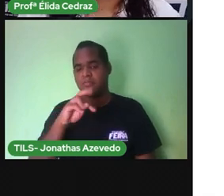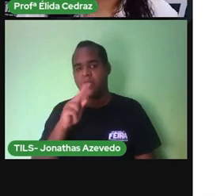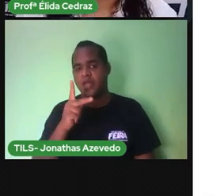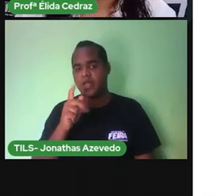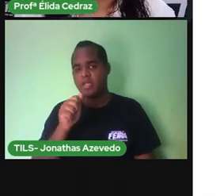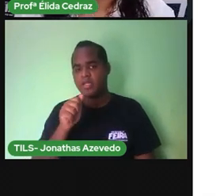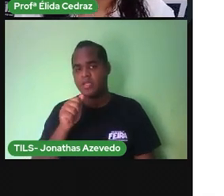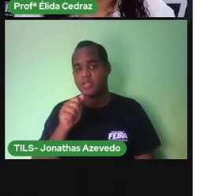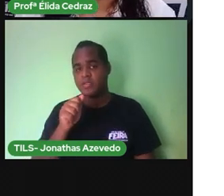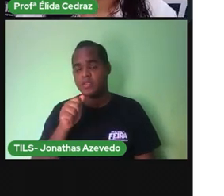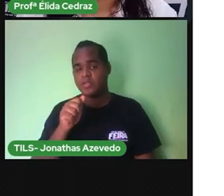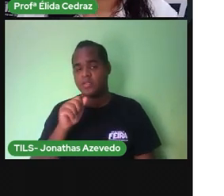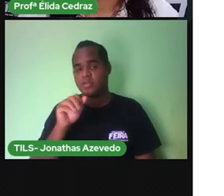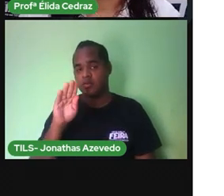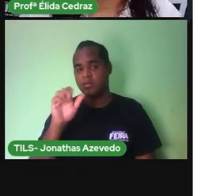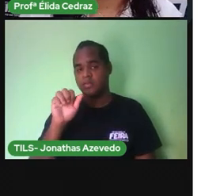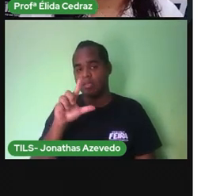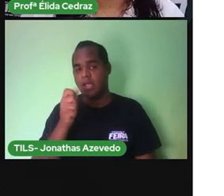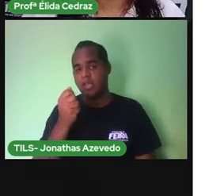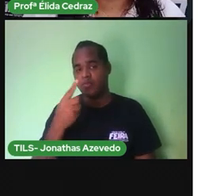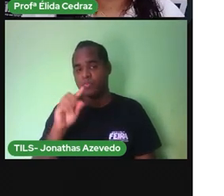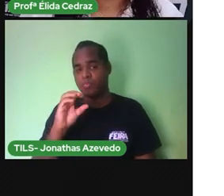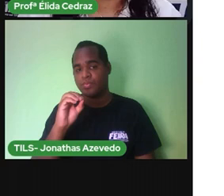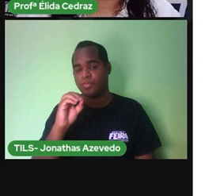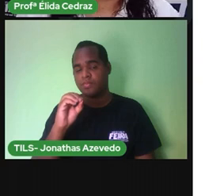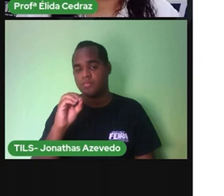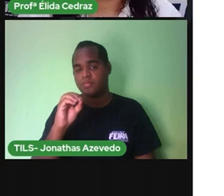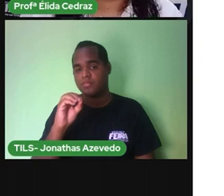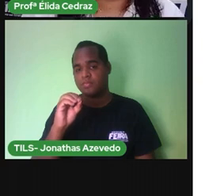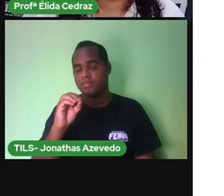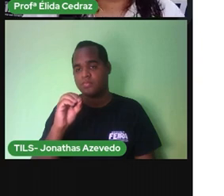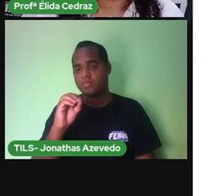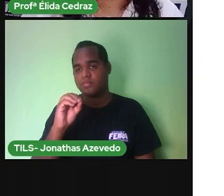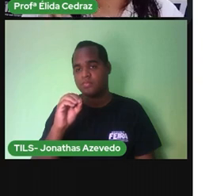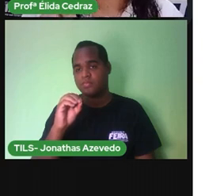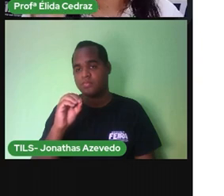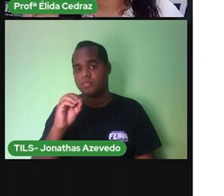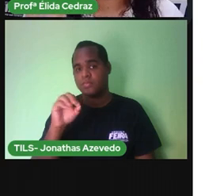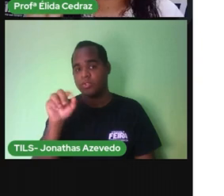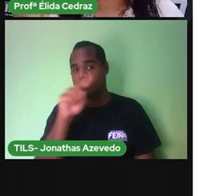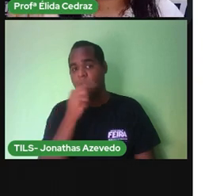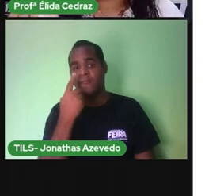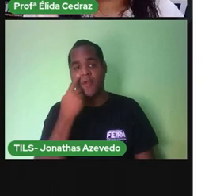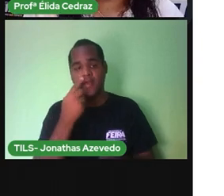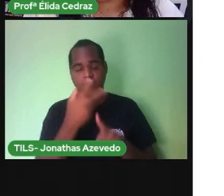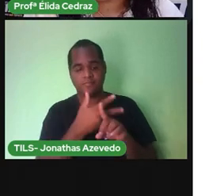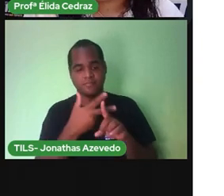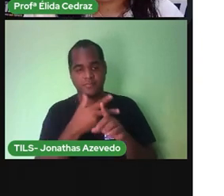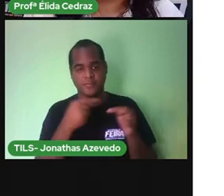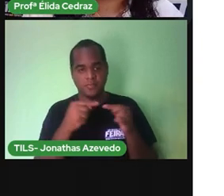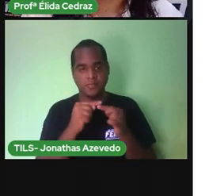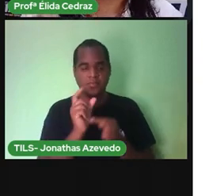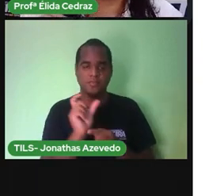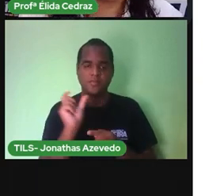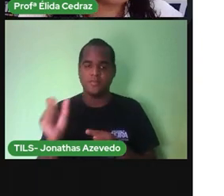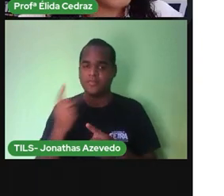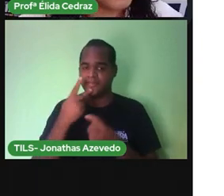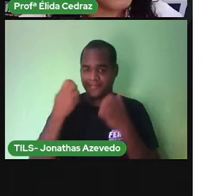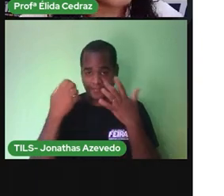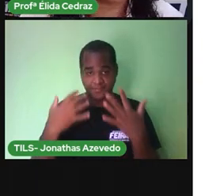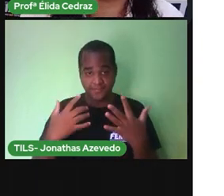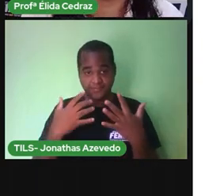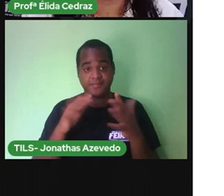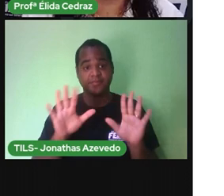Minha, balão. Nós vamos procurar palavrinhas que tenham duas sílabas, mas a